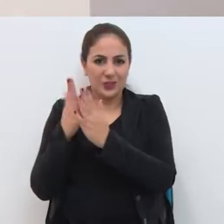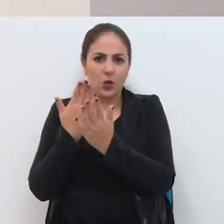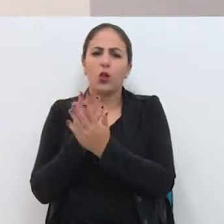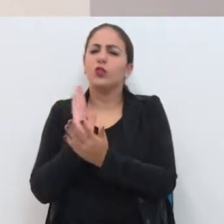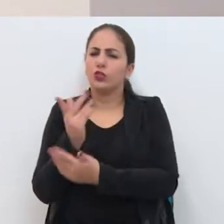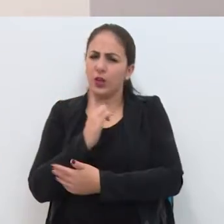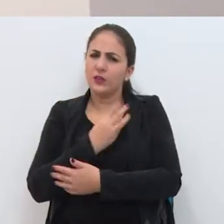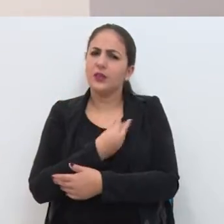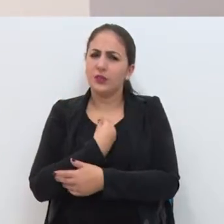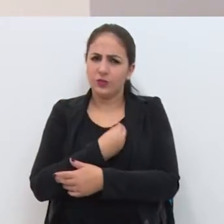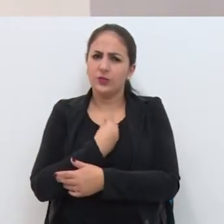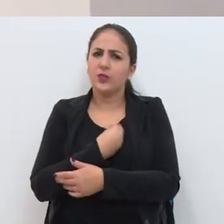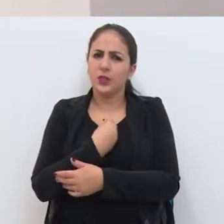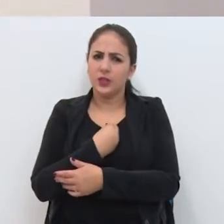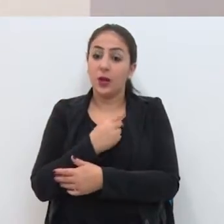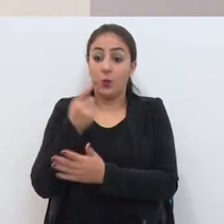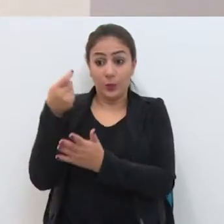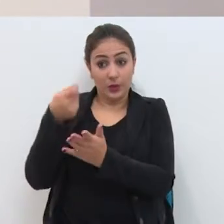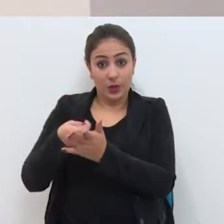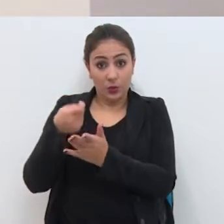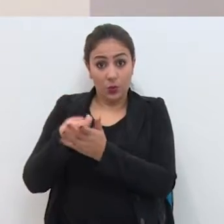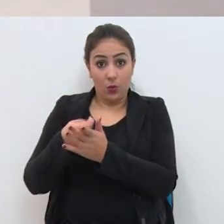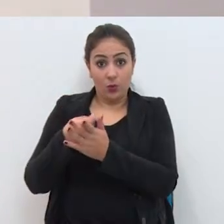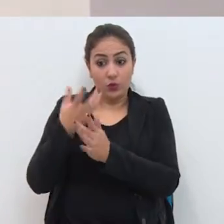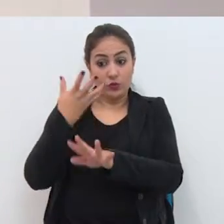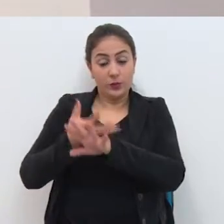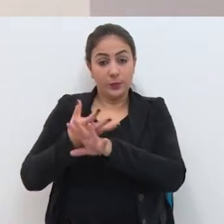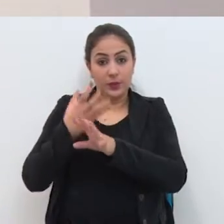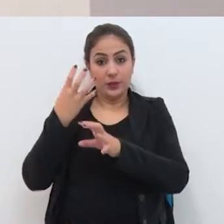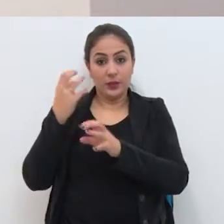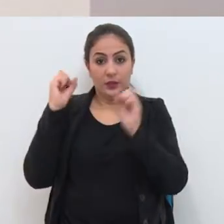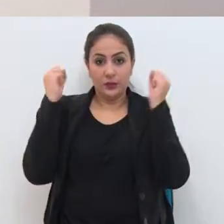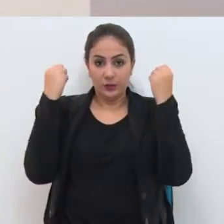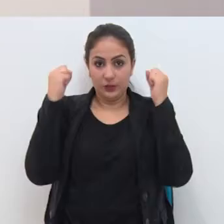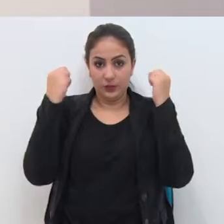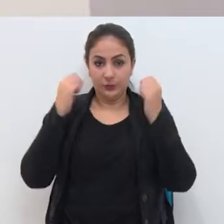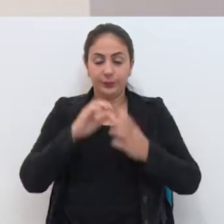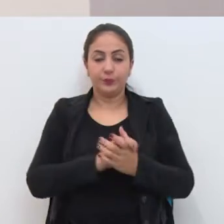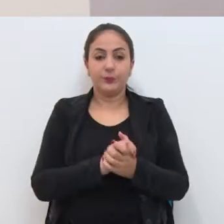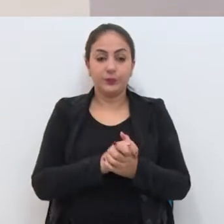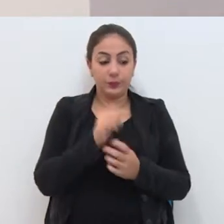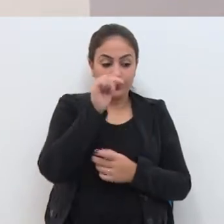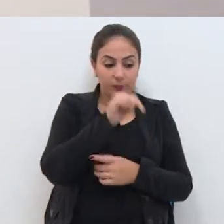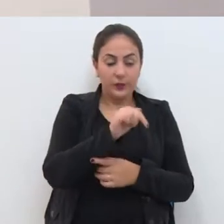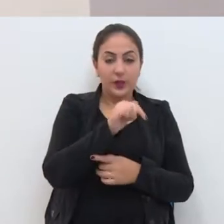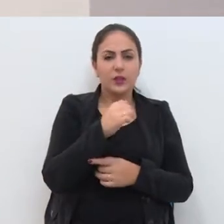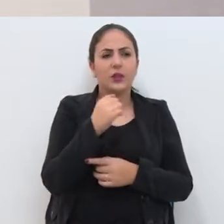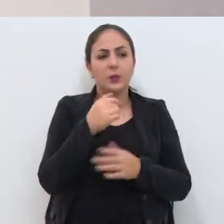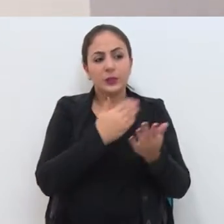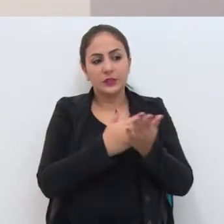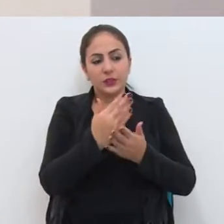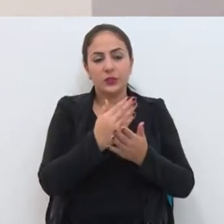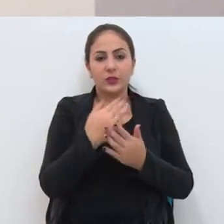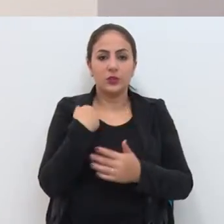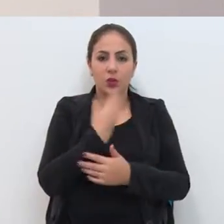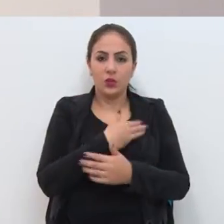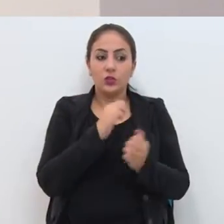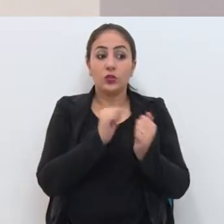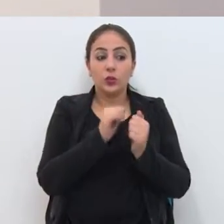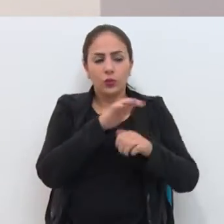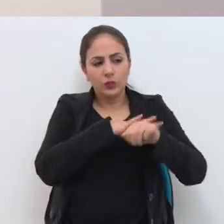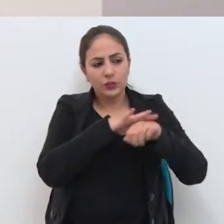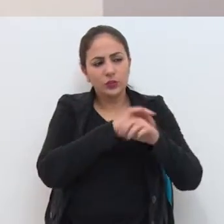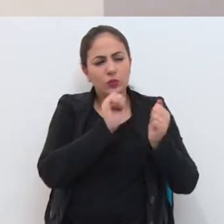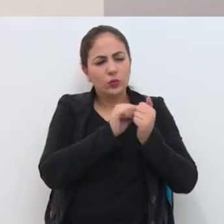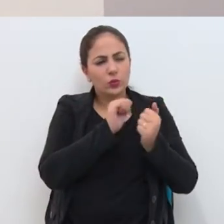possuem Dentro da grade curricular Que é uma iniciativa nossa Do nosso gabinete Mas também conversando bastante Com